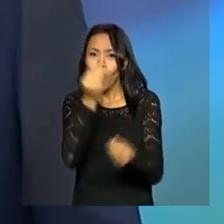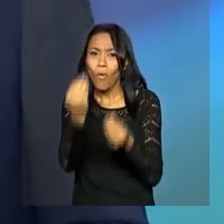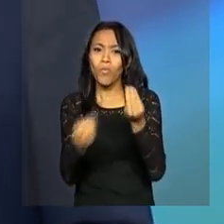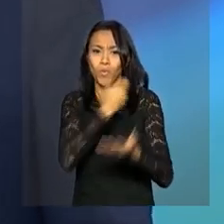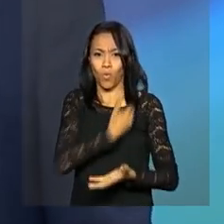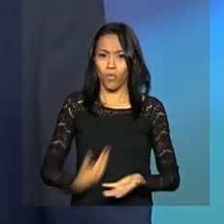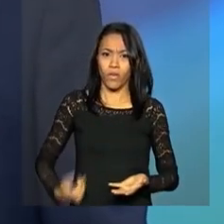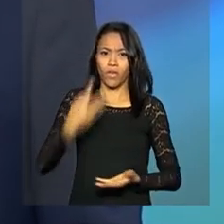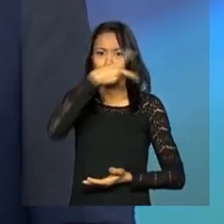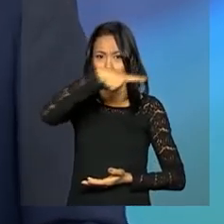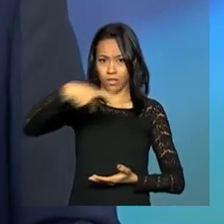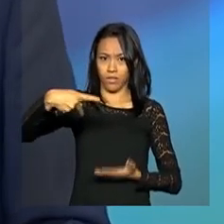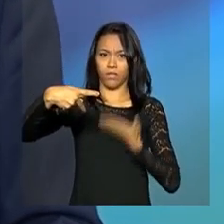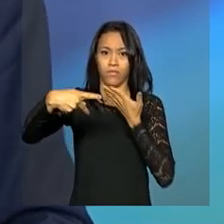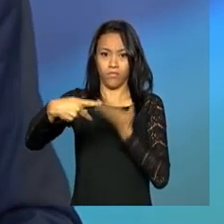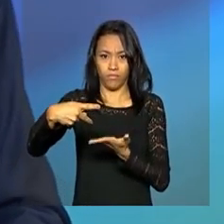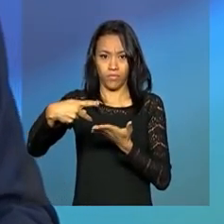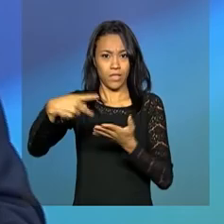da Constituição Federal.